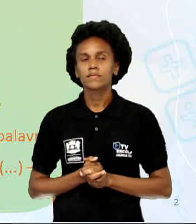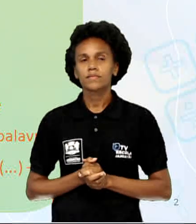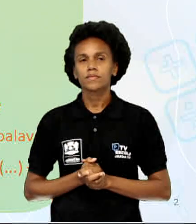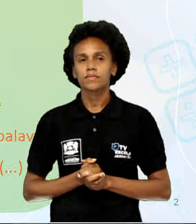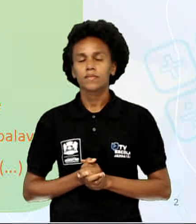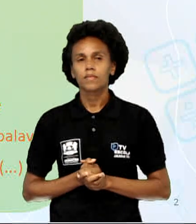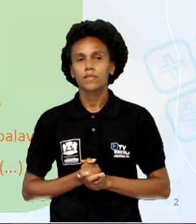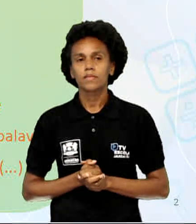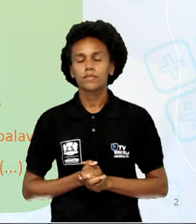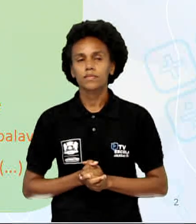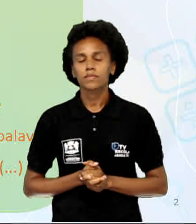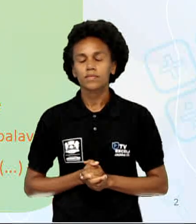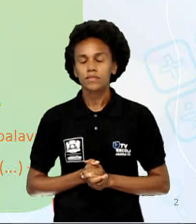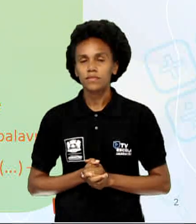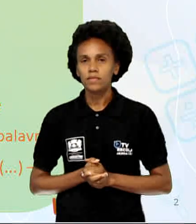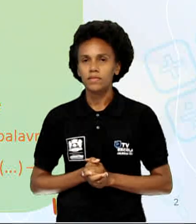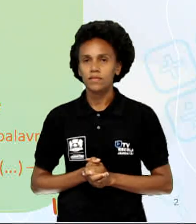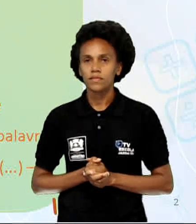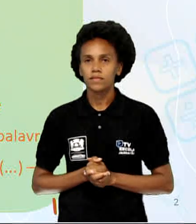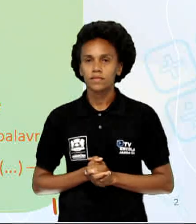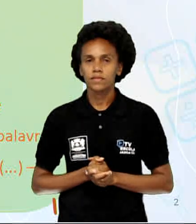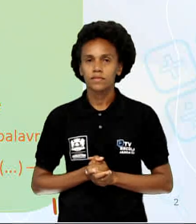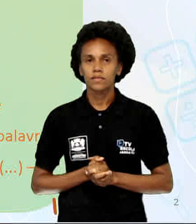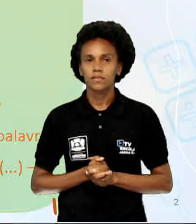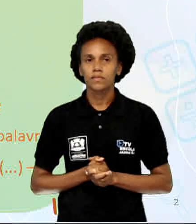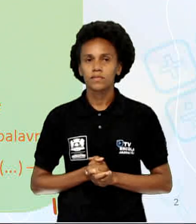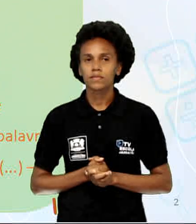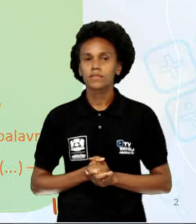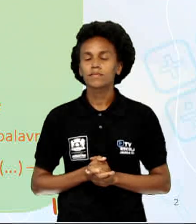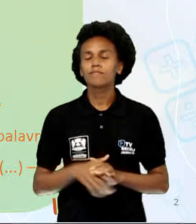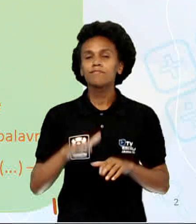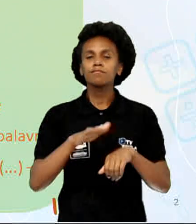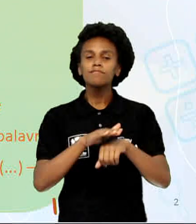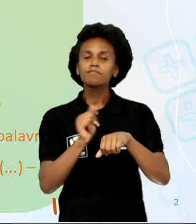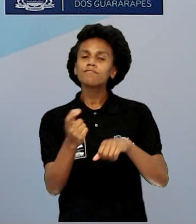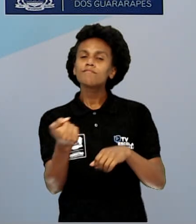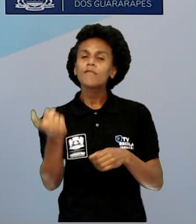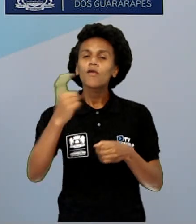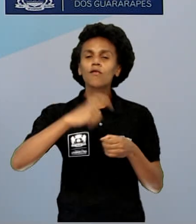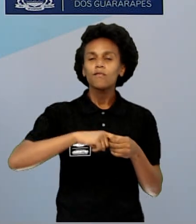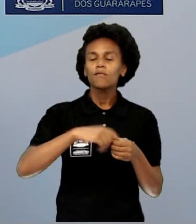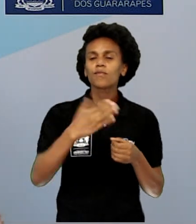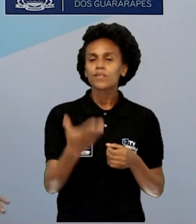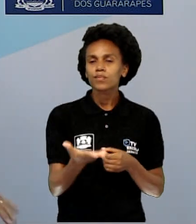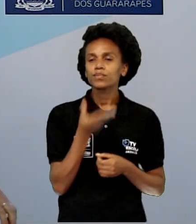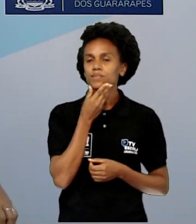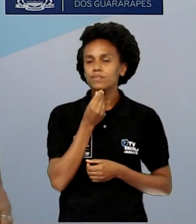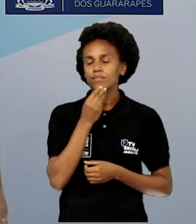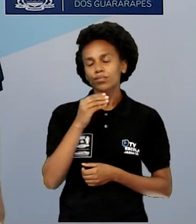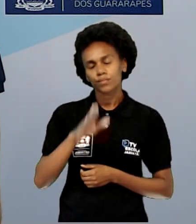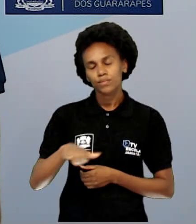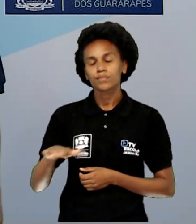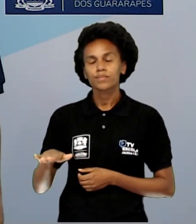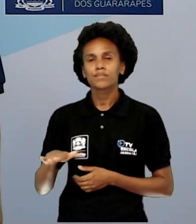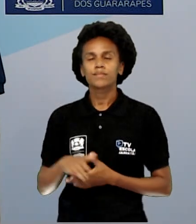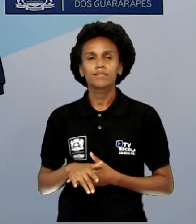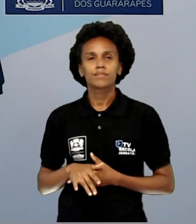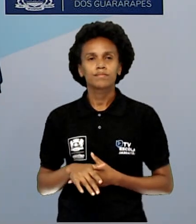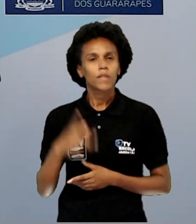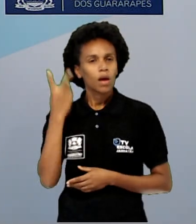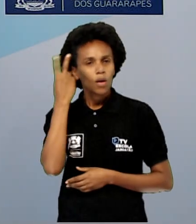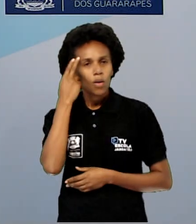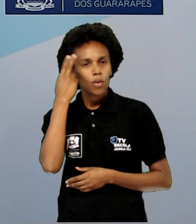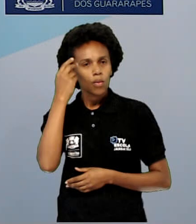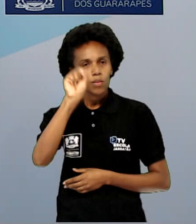No caso aqui, volta aqui, guri. É muito comum no sul, no Rio Grande do Sul, em vez de falar